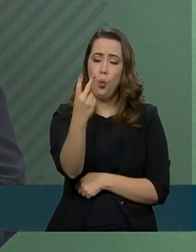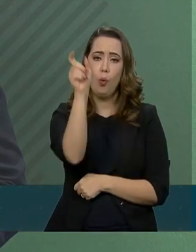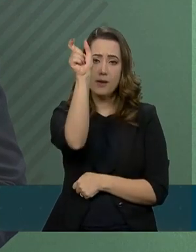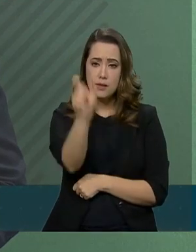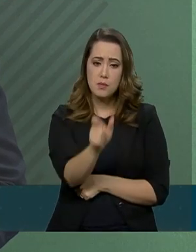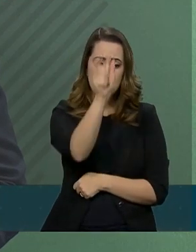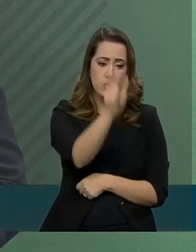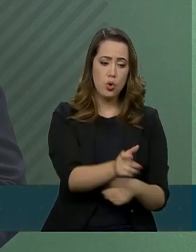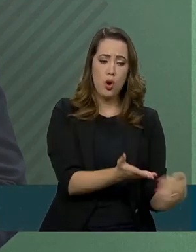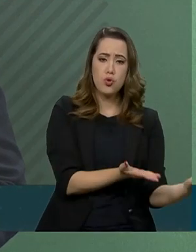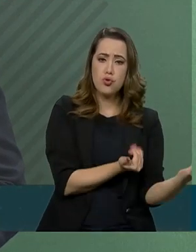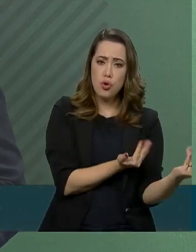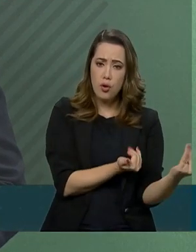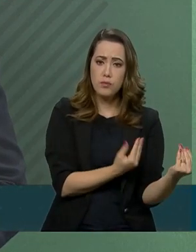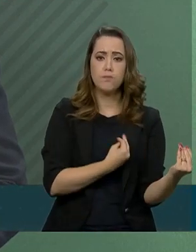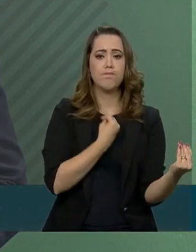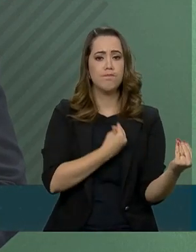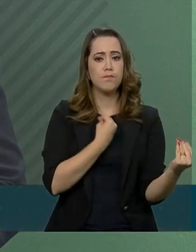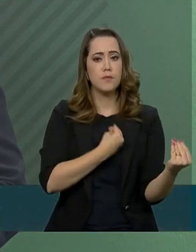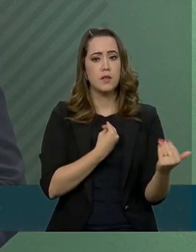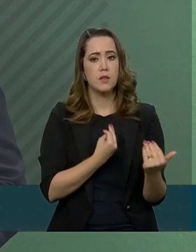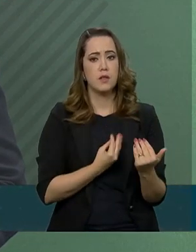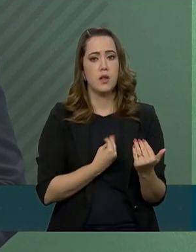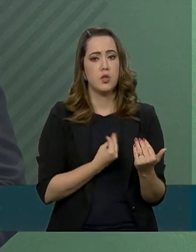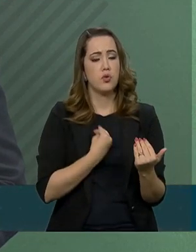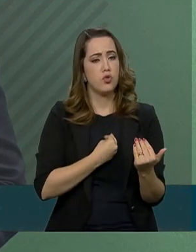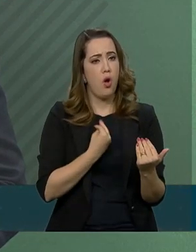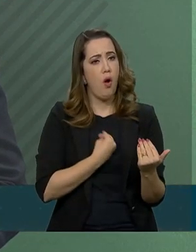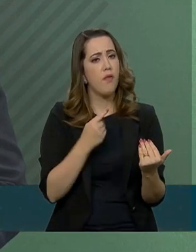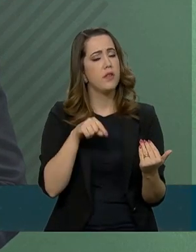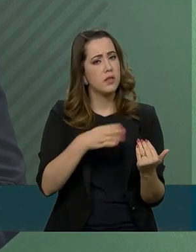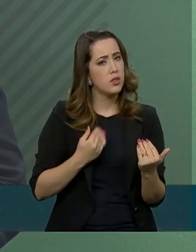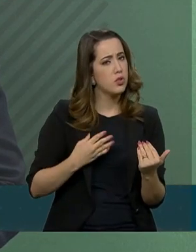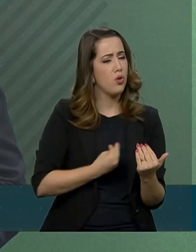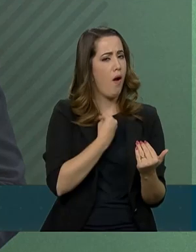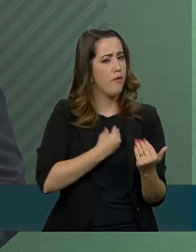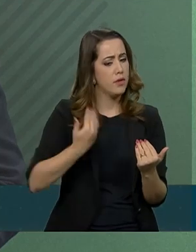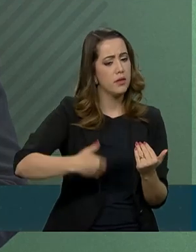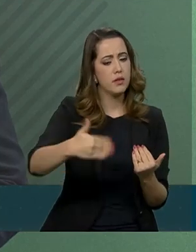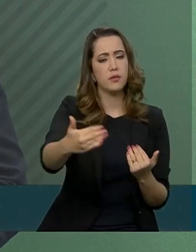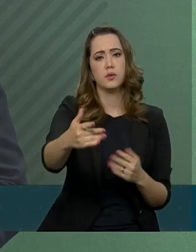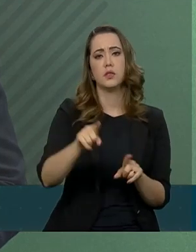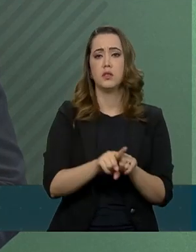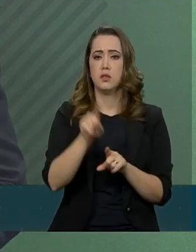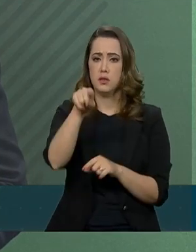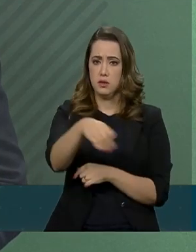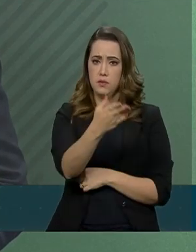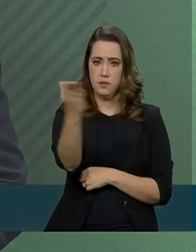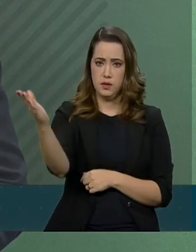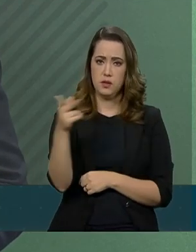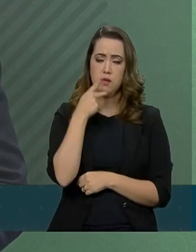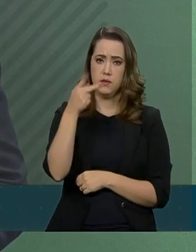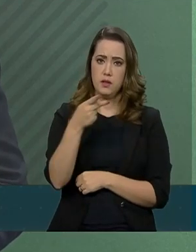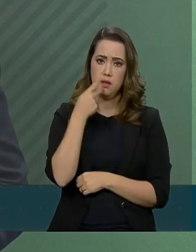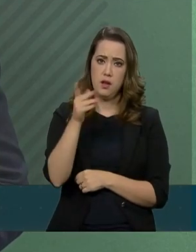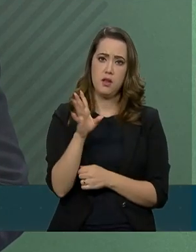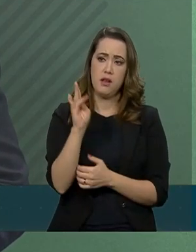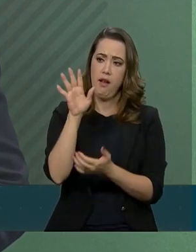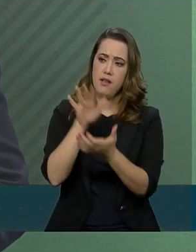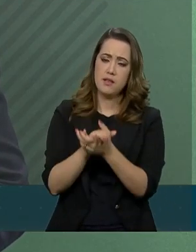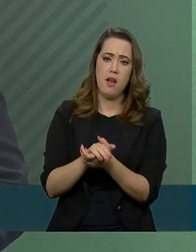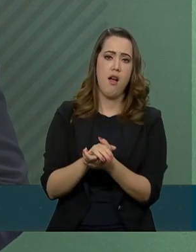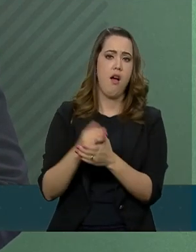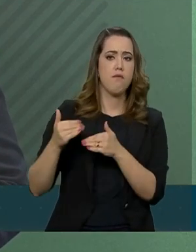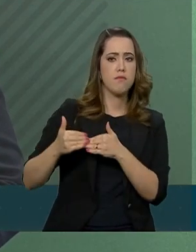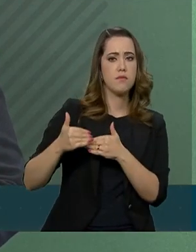jovens que tinham uma vida descortinada pela frente, uma delas, inclusive, segundo vocês, com previsão de casar-se